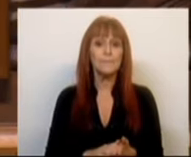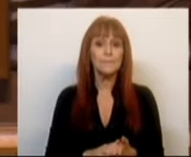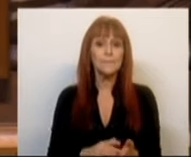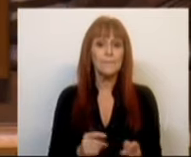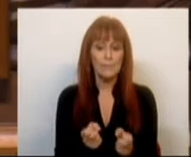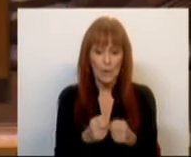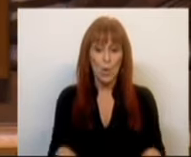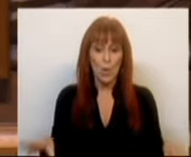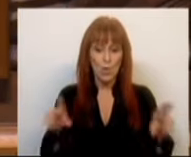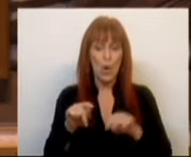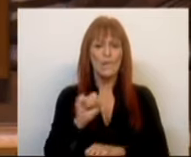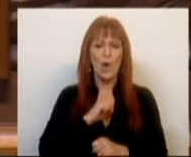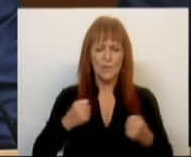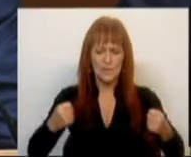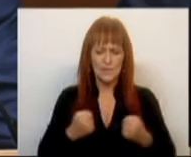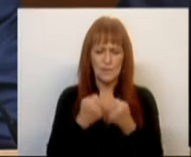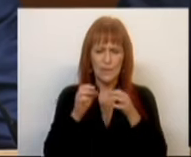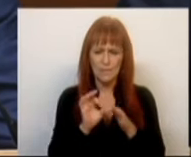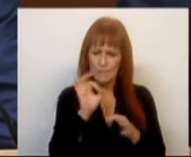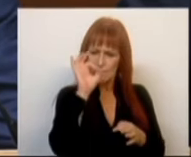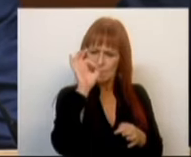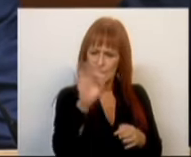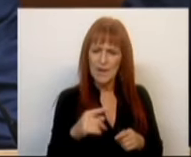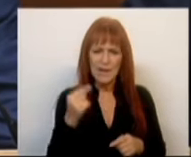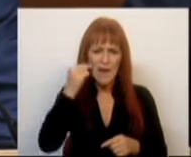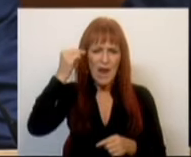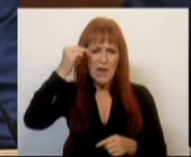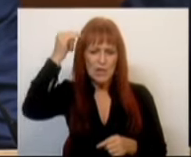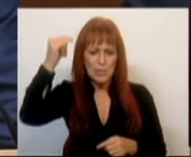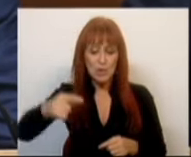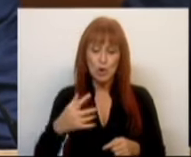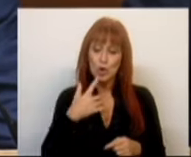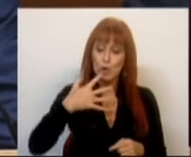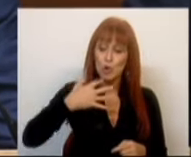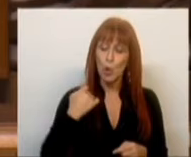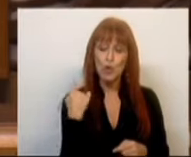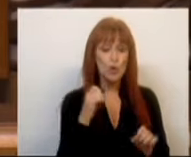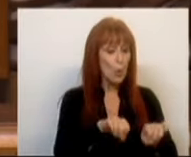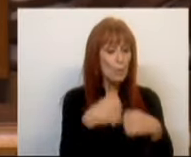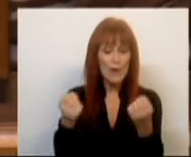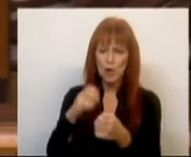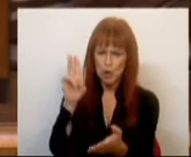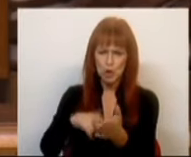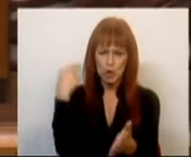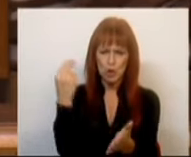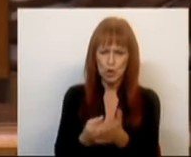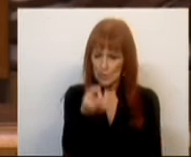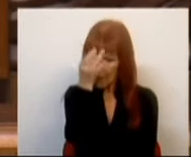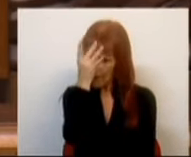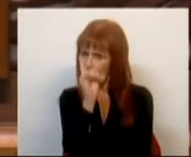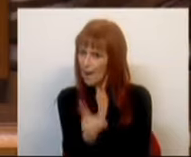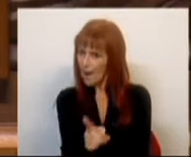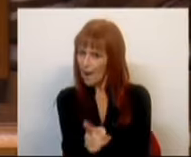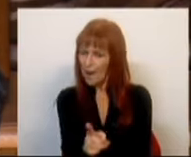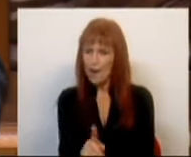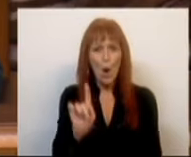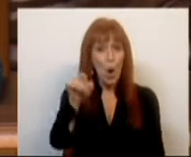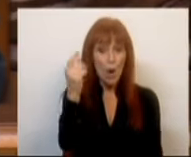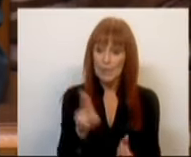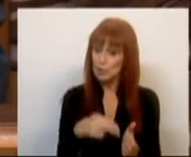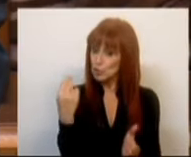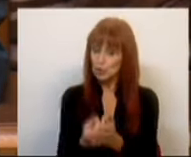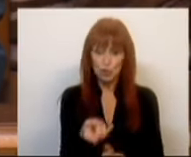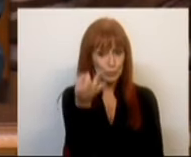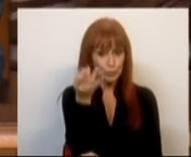renovamos o nosso desafio. Que na especialidade todos os partidos chumbem esta armadilha. Se não for chumbado na